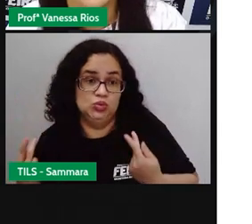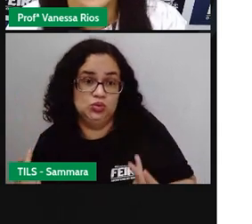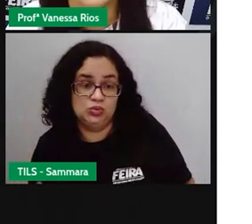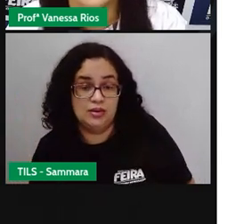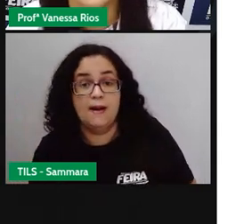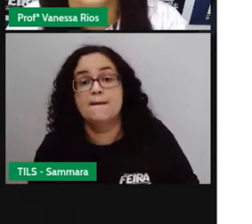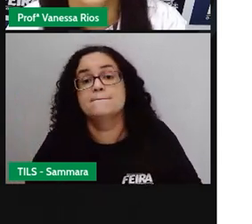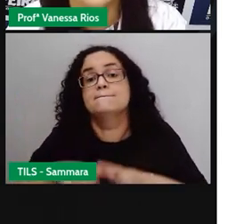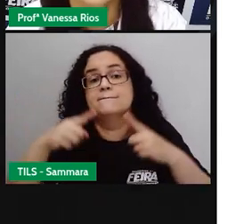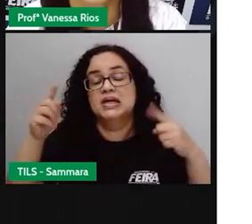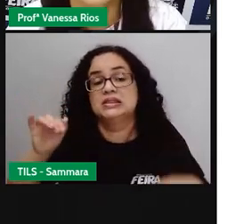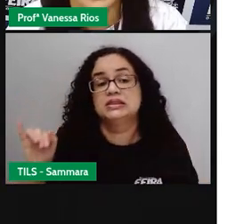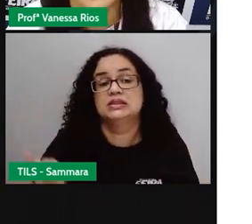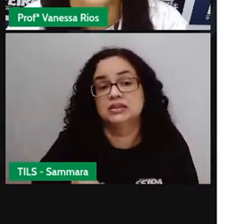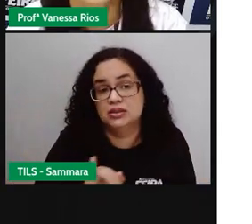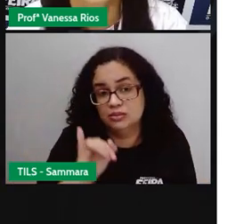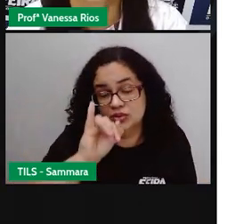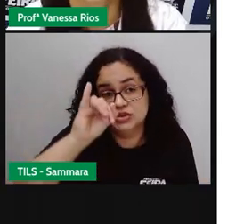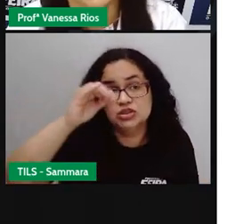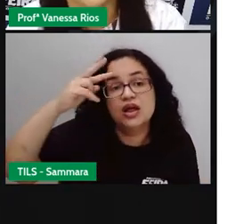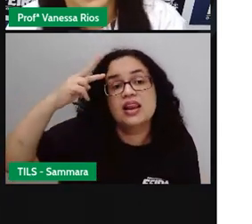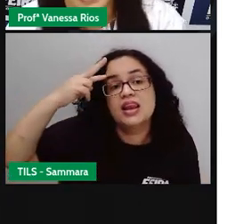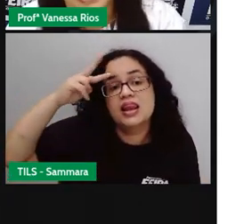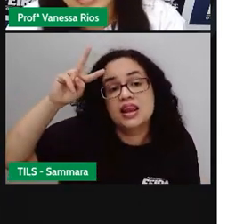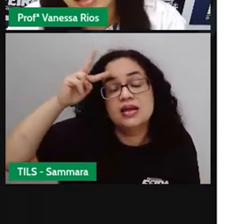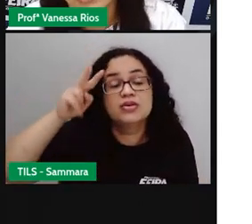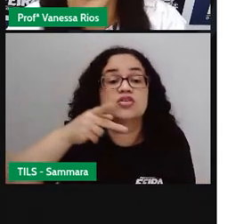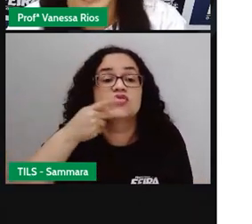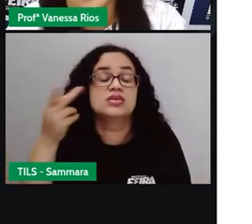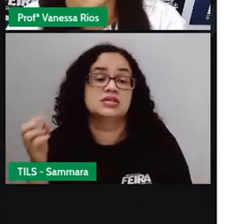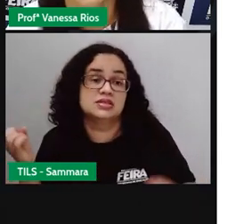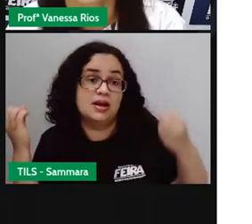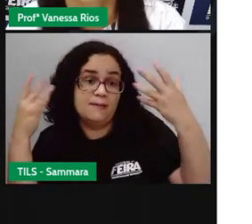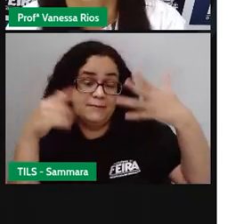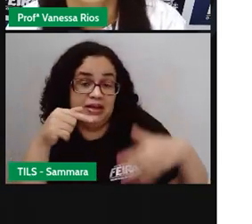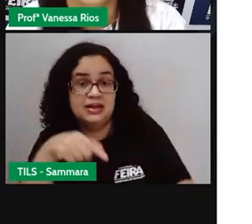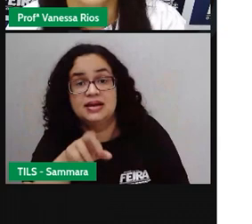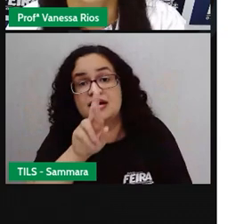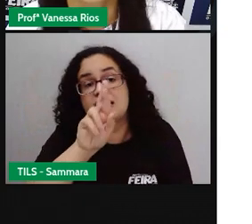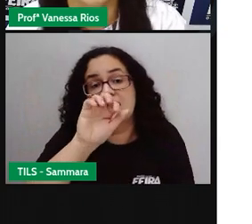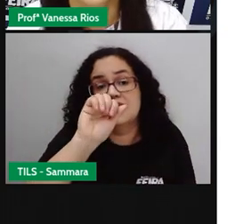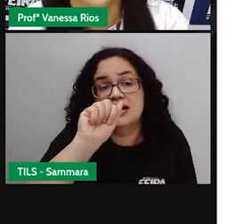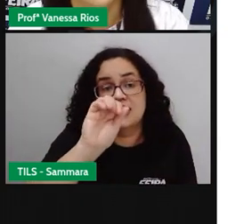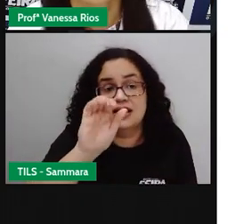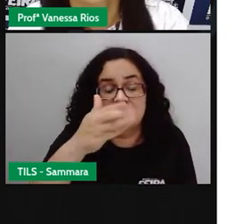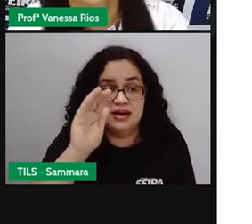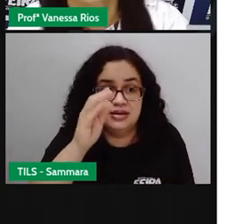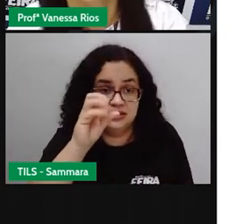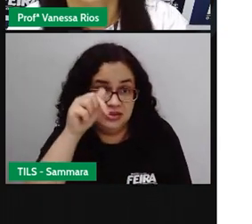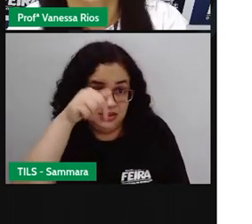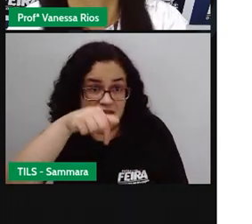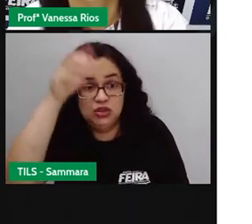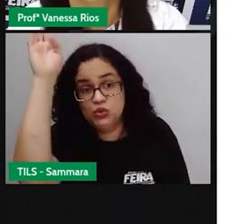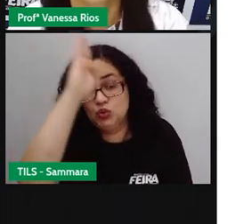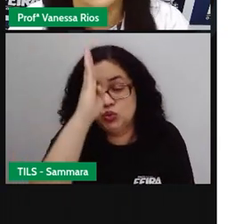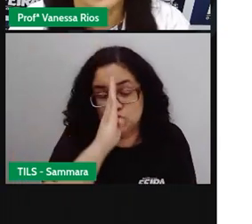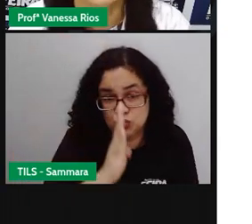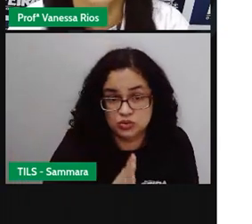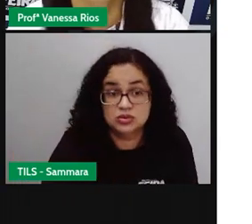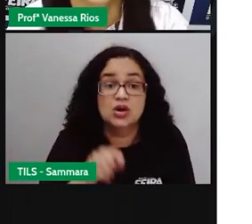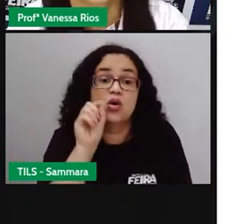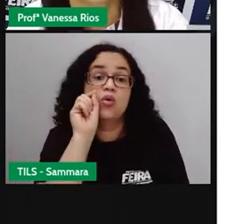Mas é importante a gente ressaltar que quando fala em raça aqui no Brasil, o IBGE utiliza esse